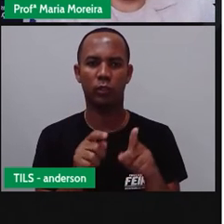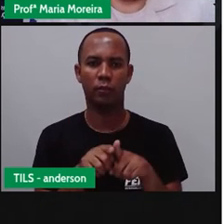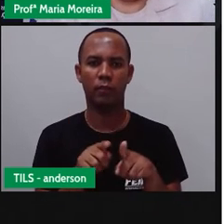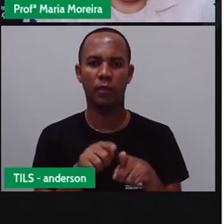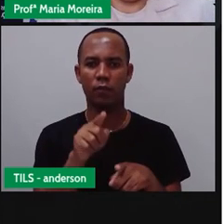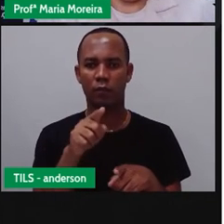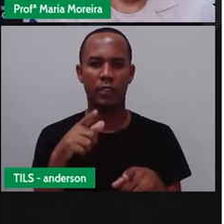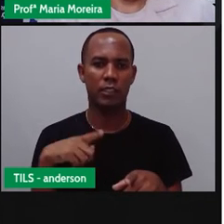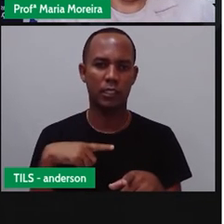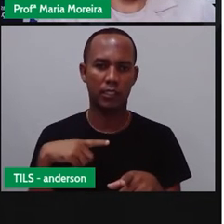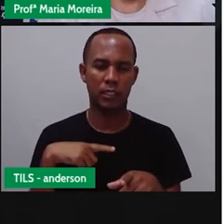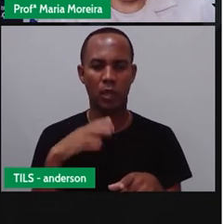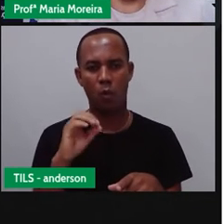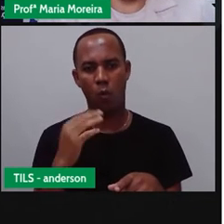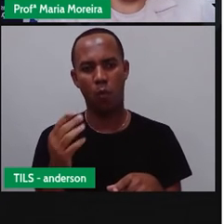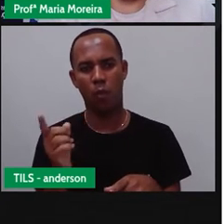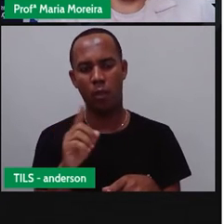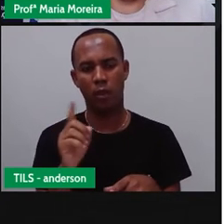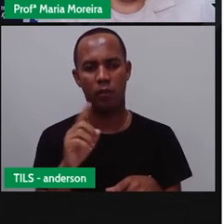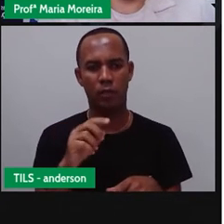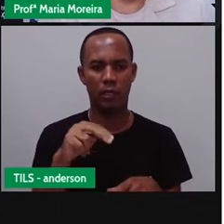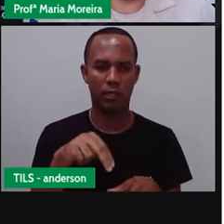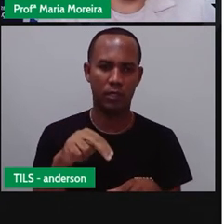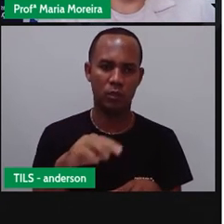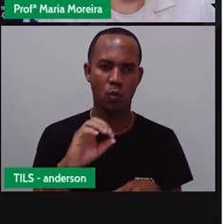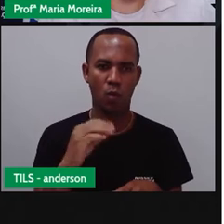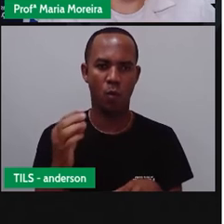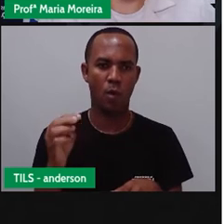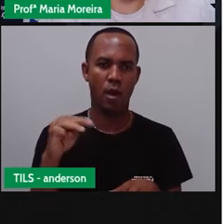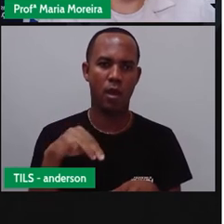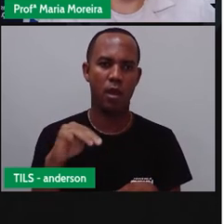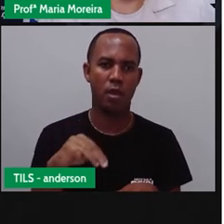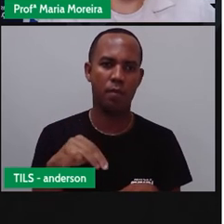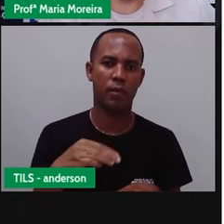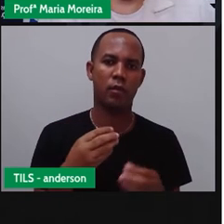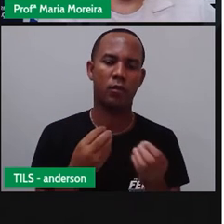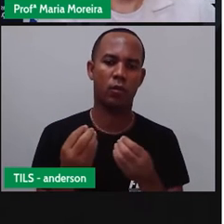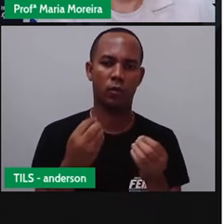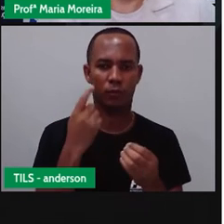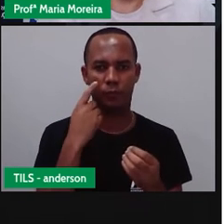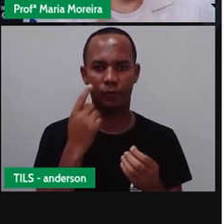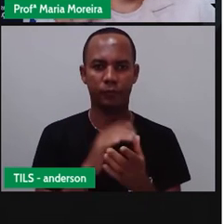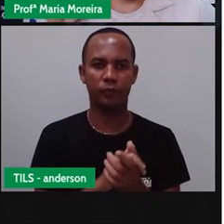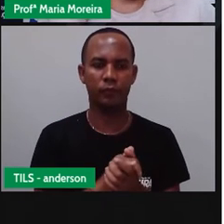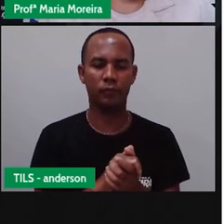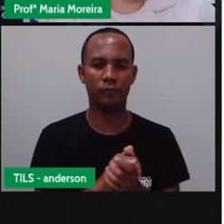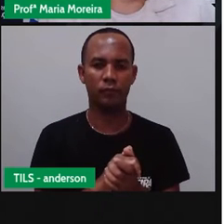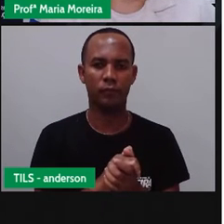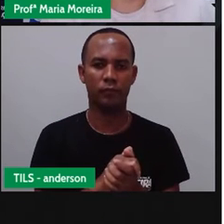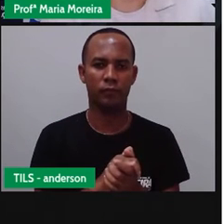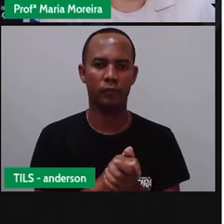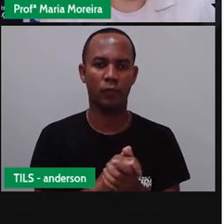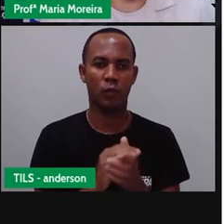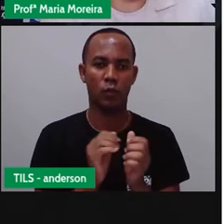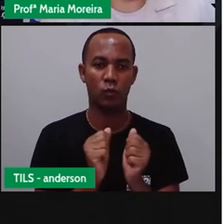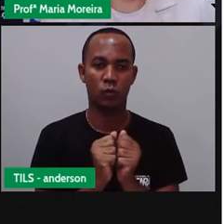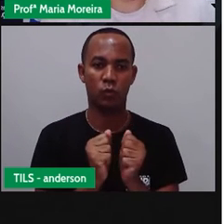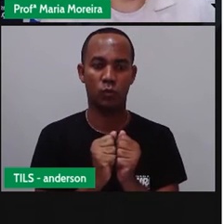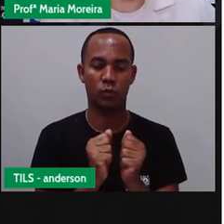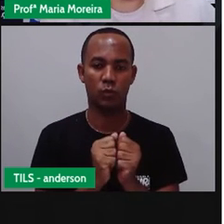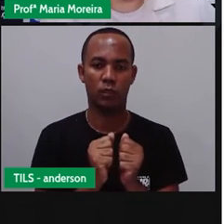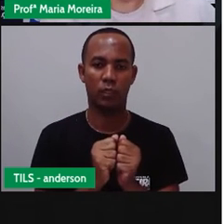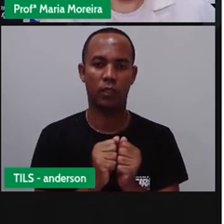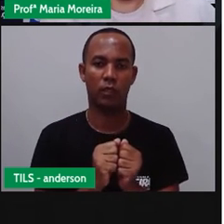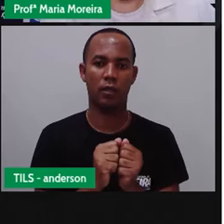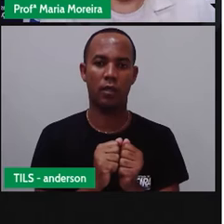deixa de ter um N, né? Um N de navio e passa a ter o quê? IN, IN, IN, O. E quando junta com o L,